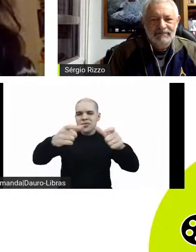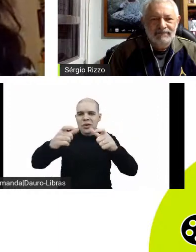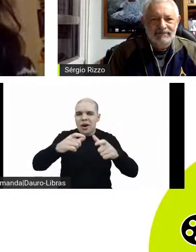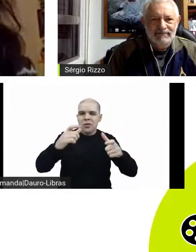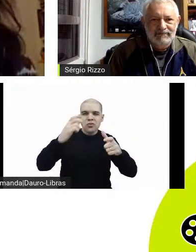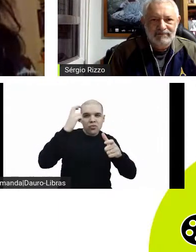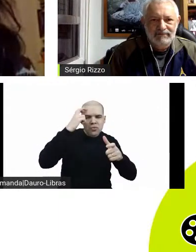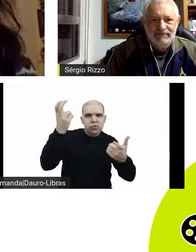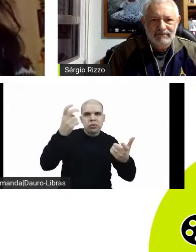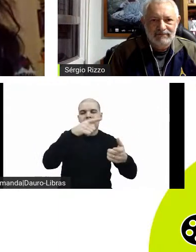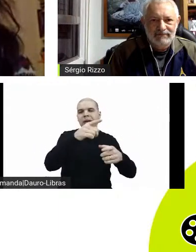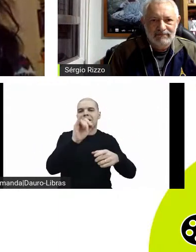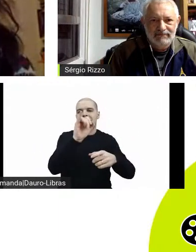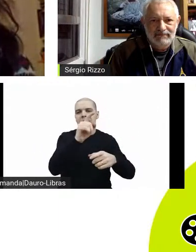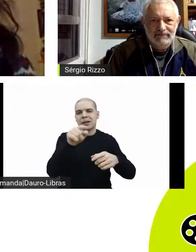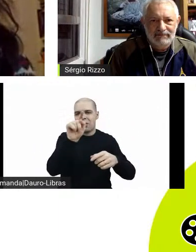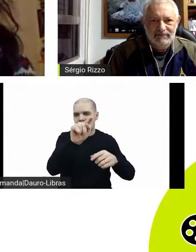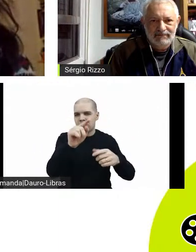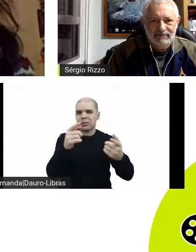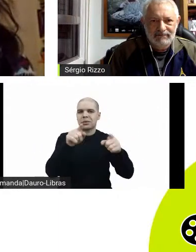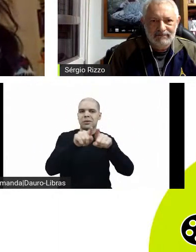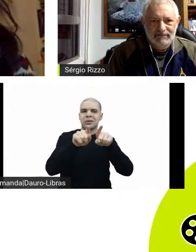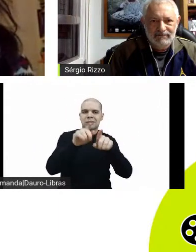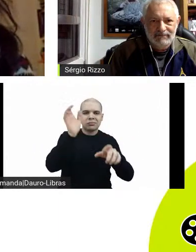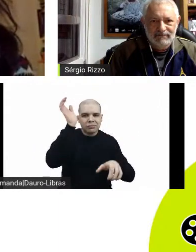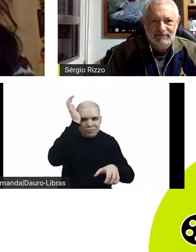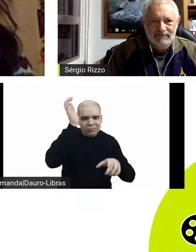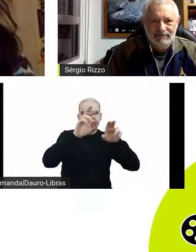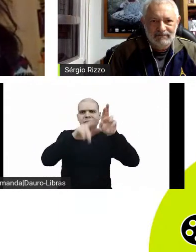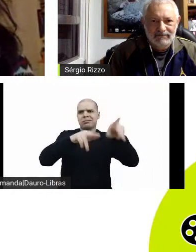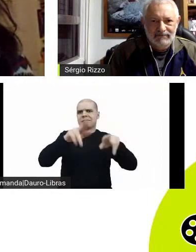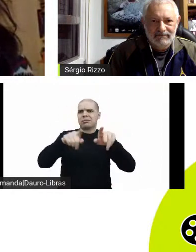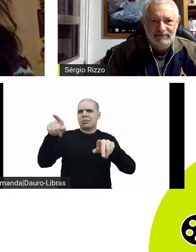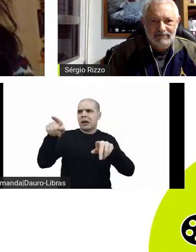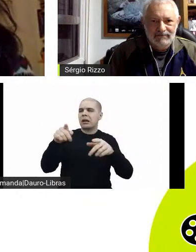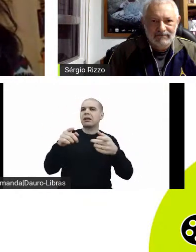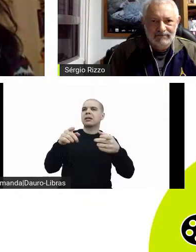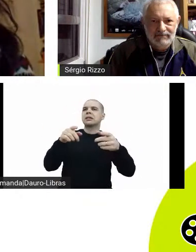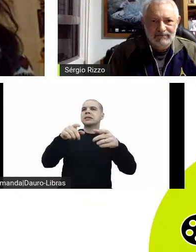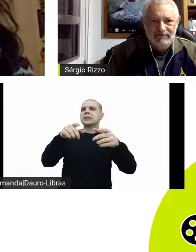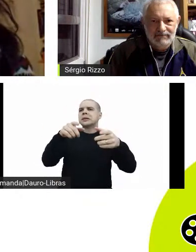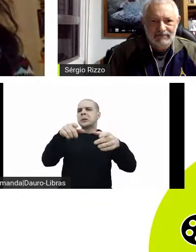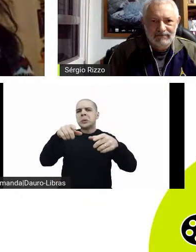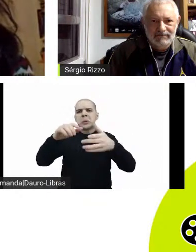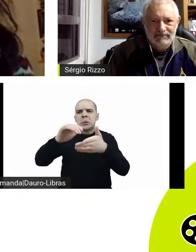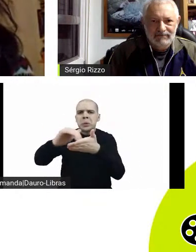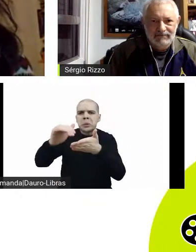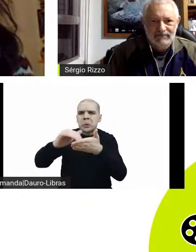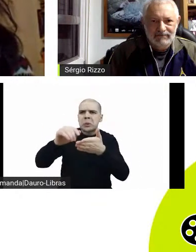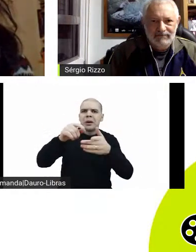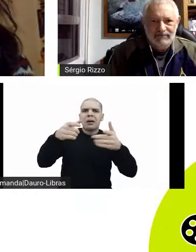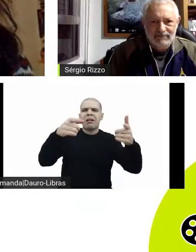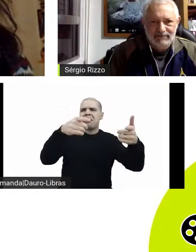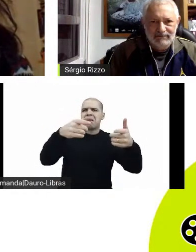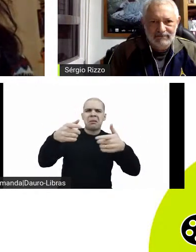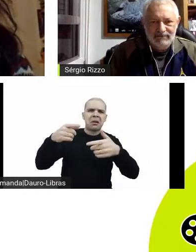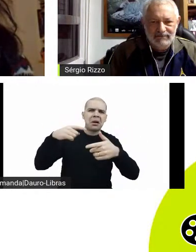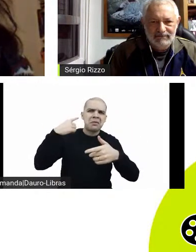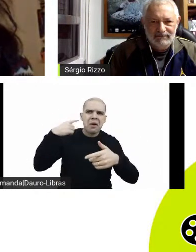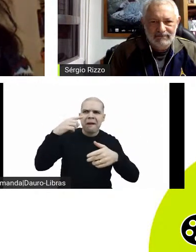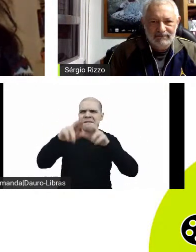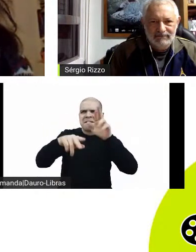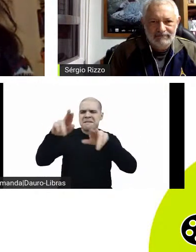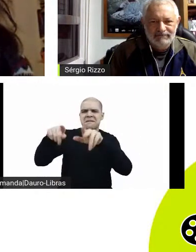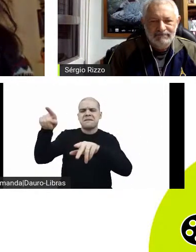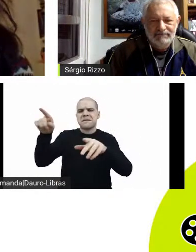também aí colabora no modelo In Company, em vários escritórios de advocacia, é autor de livros, textos e coletâneas de